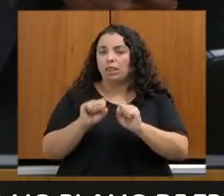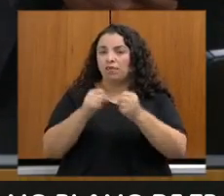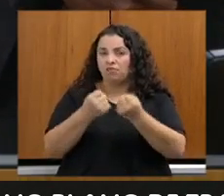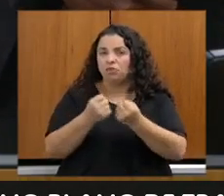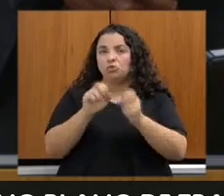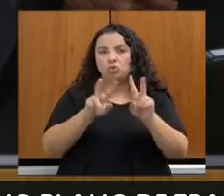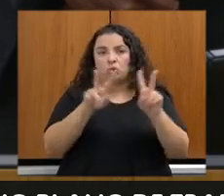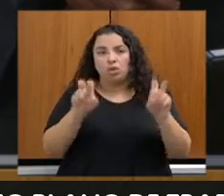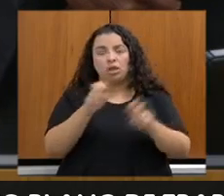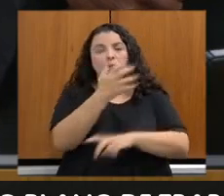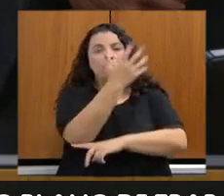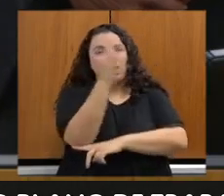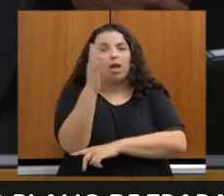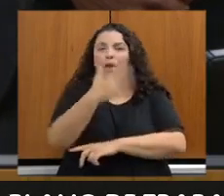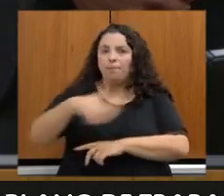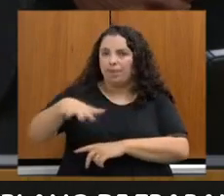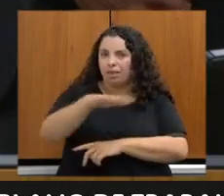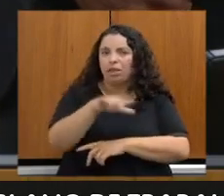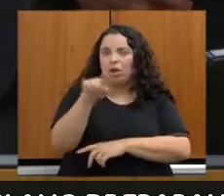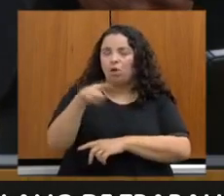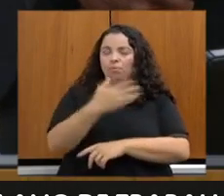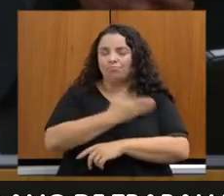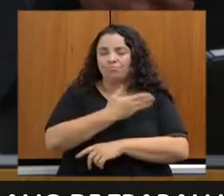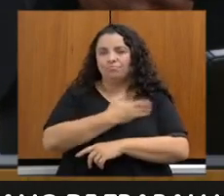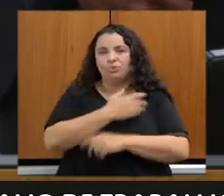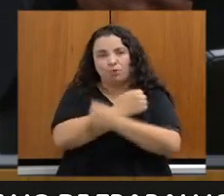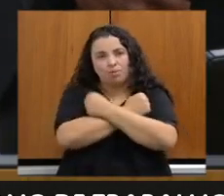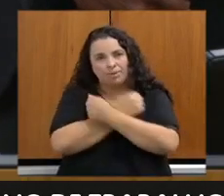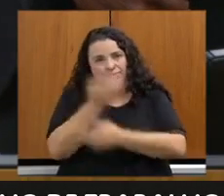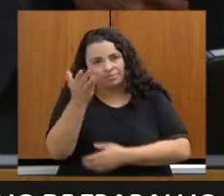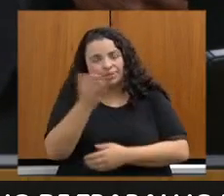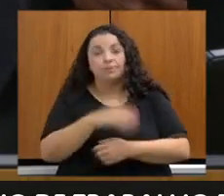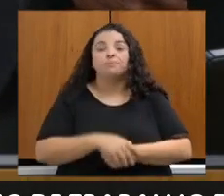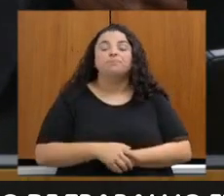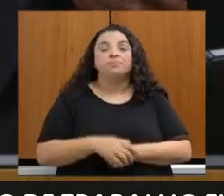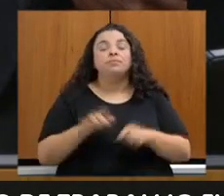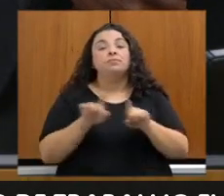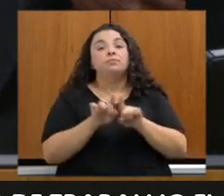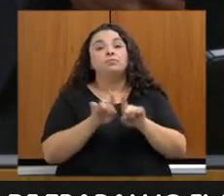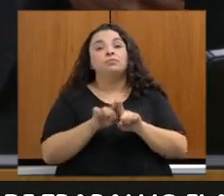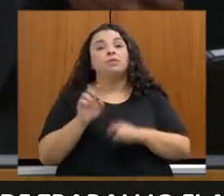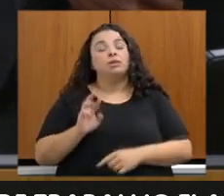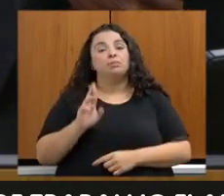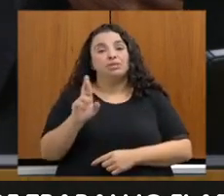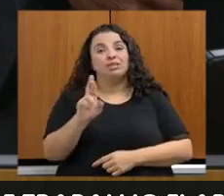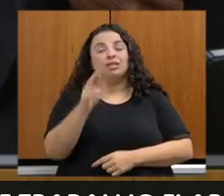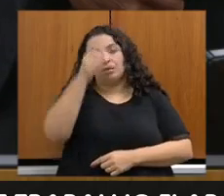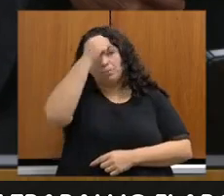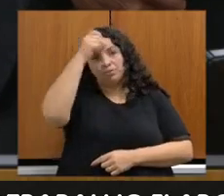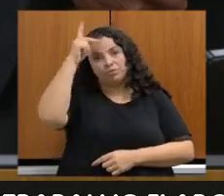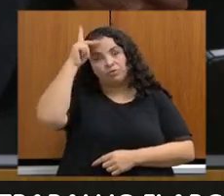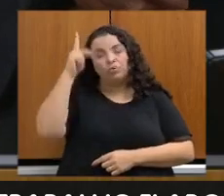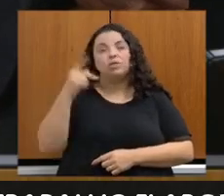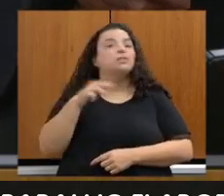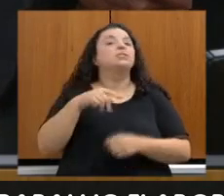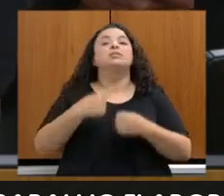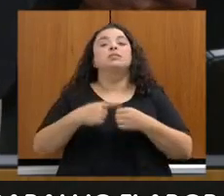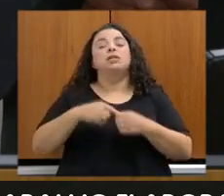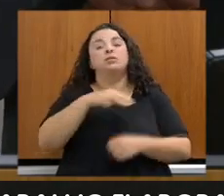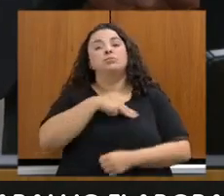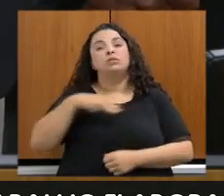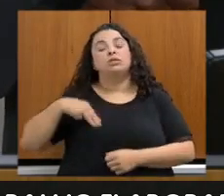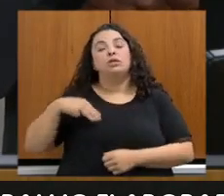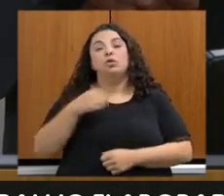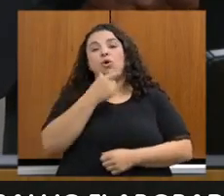companheiro. mande um abraço para ele. Também representando aqui a Prefeitura de Mariana, o senhor Luciano Nascimento Jesus,